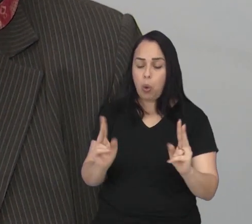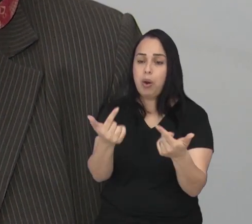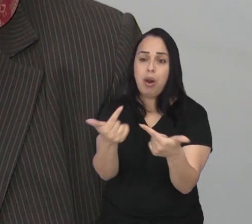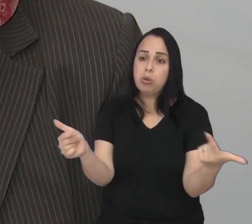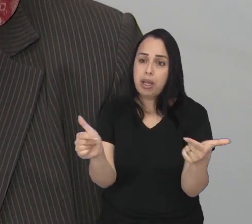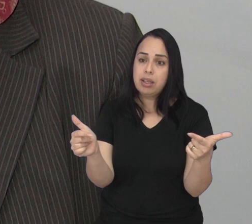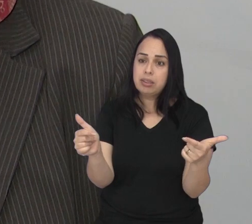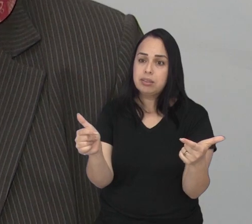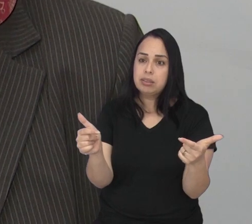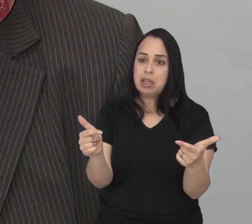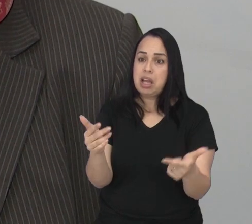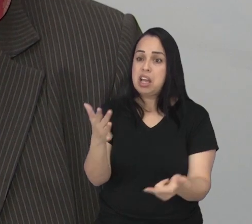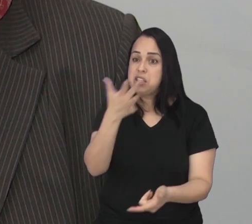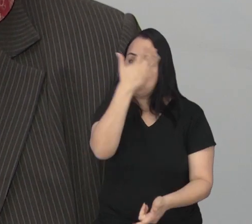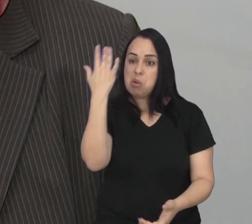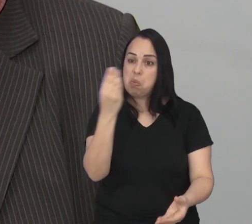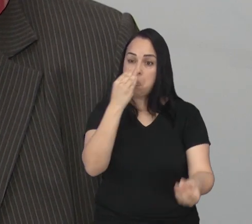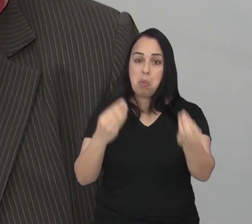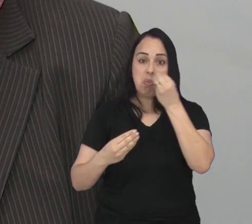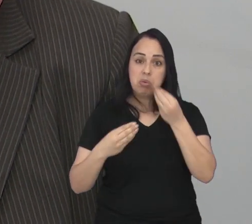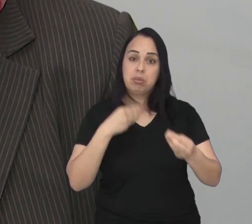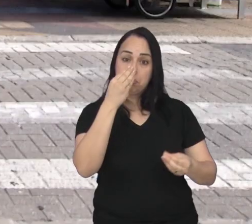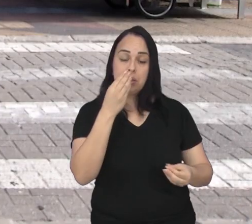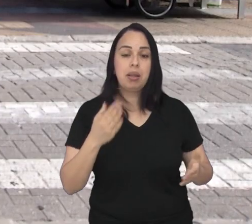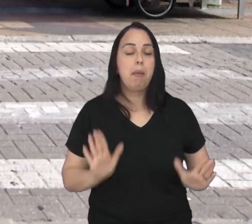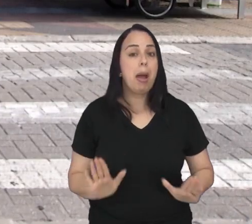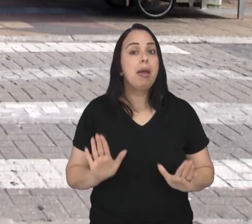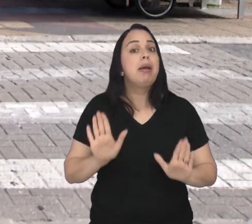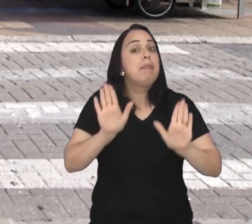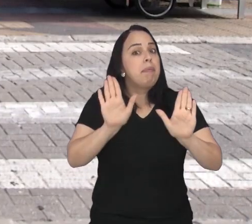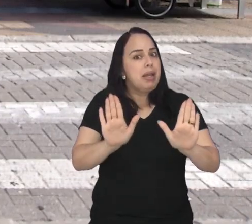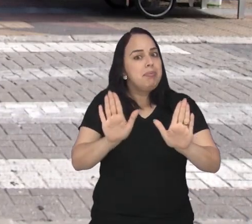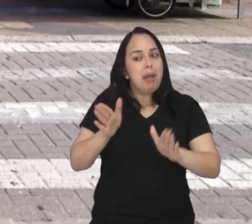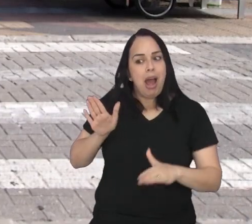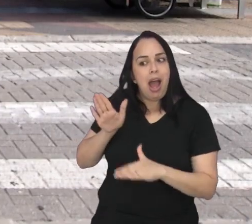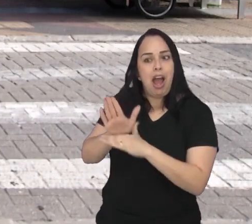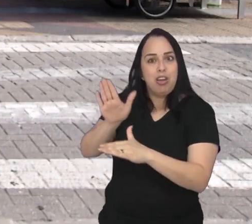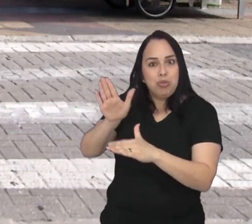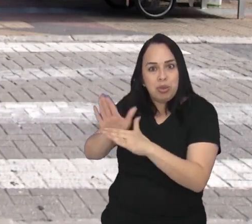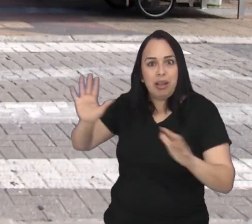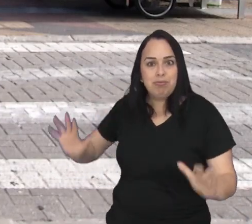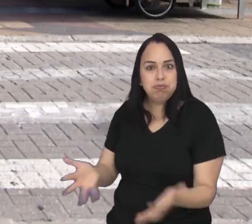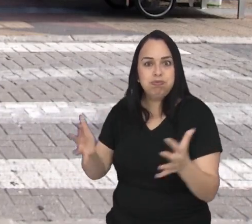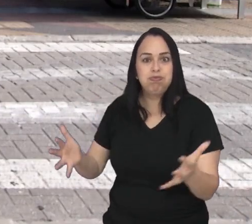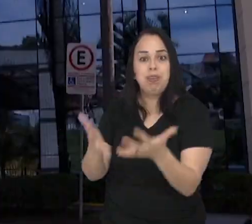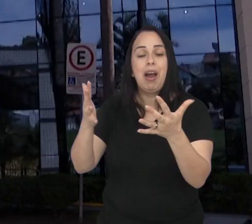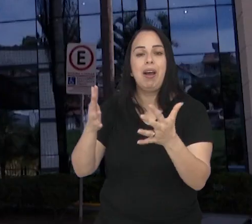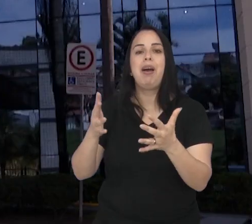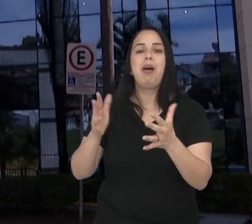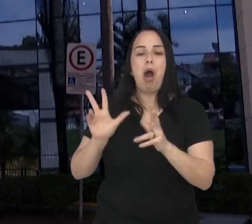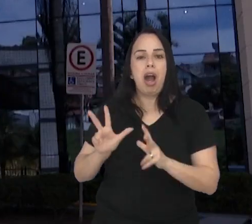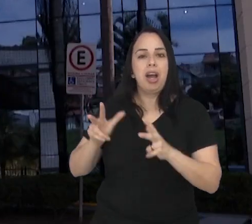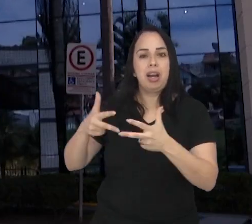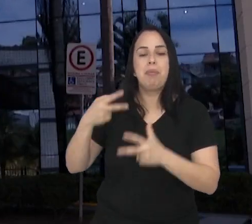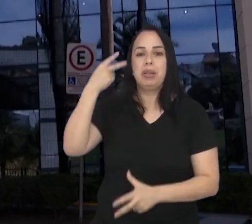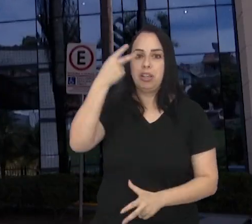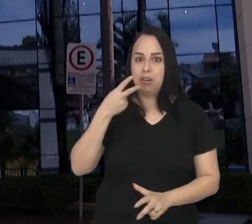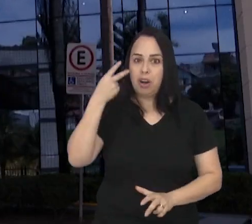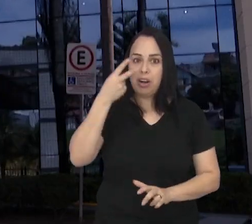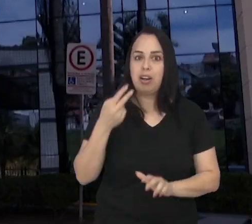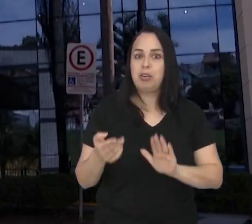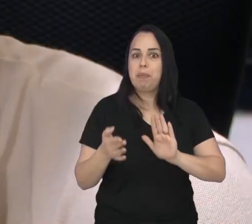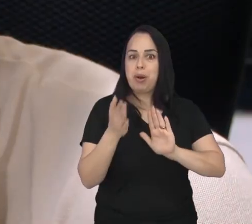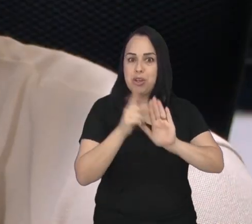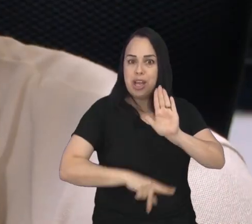desvalorizada, o meu trabalho é desvalorizado. E para auxiliar os empreendedores da cidade, a Câmara aprovou um